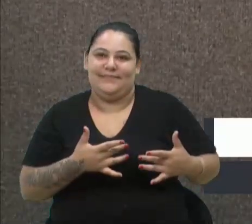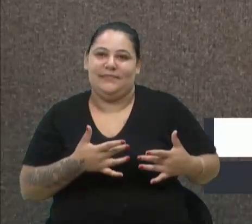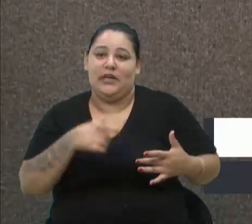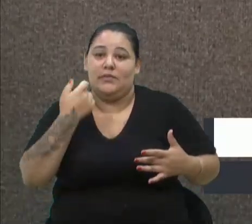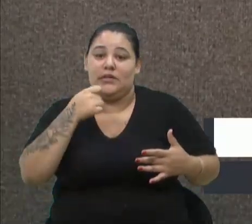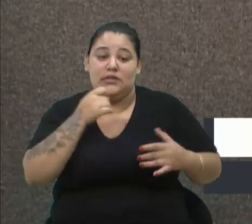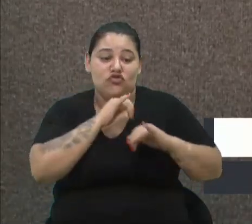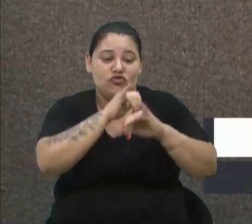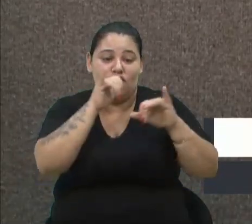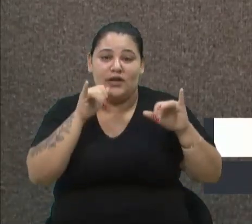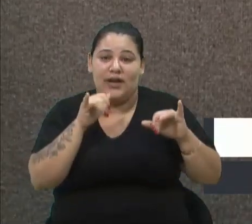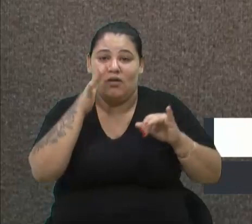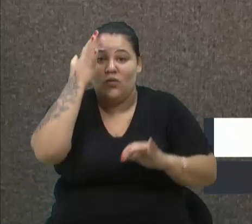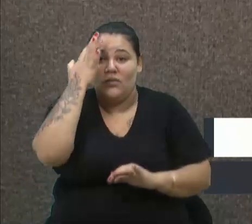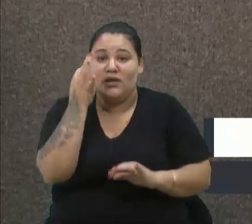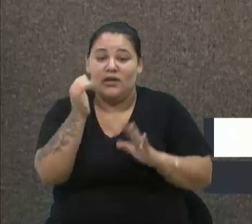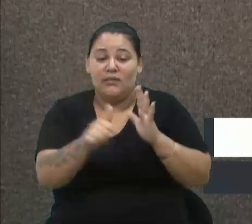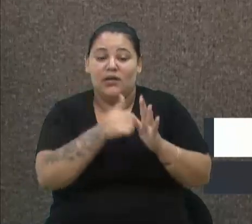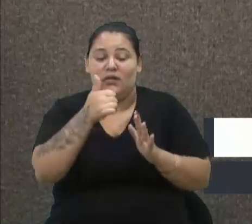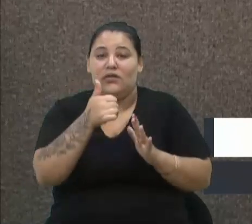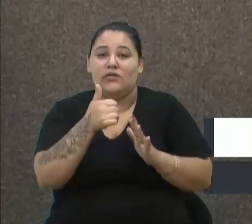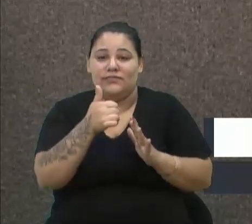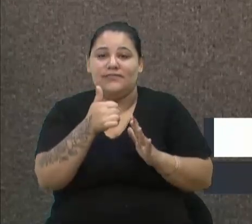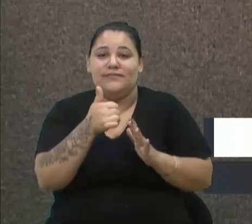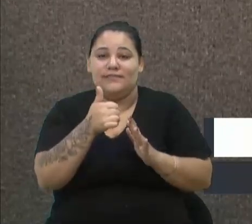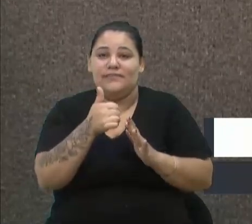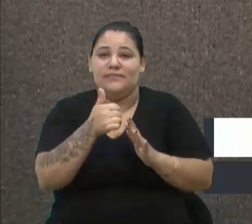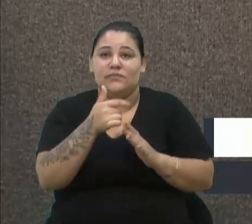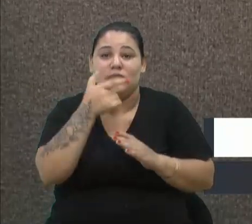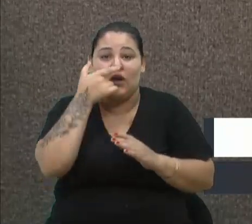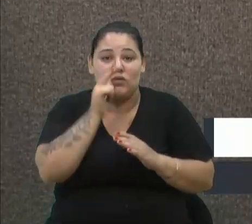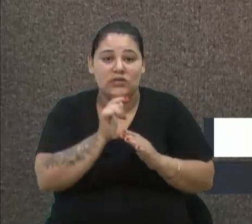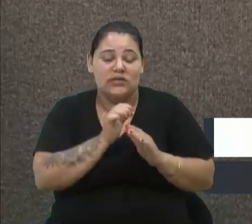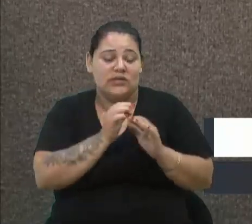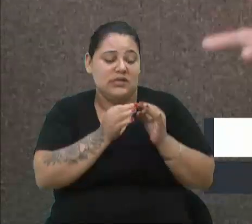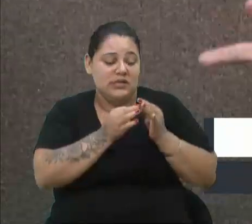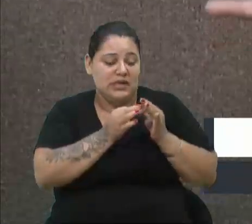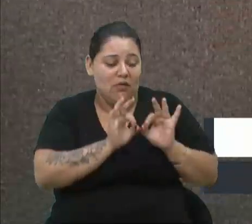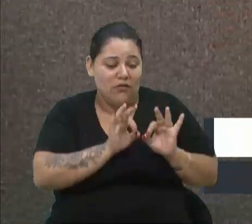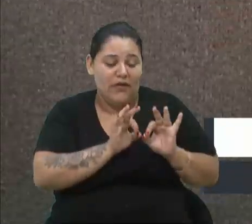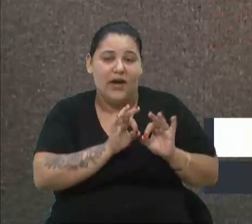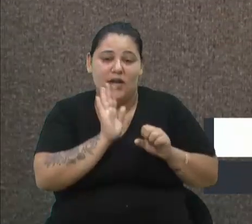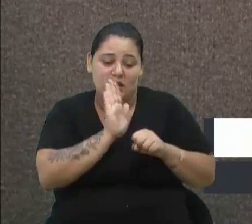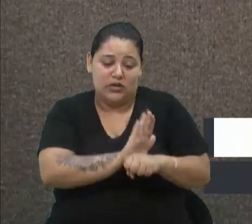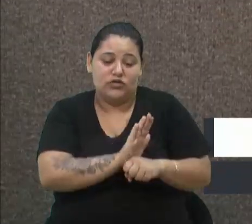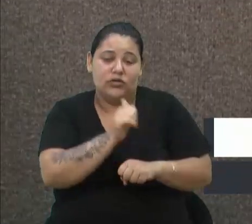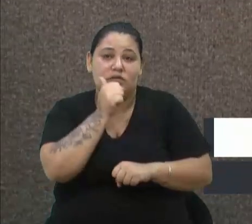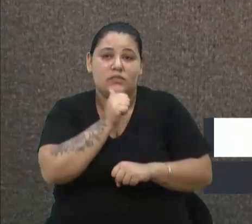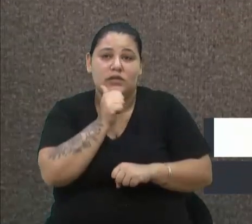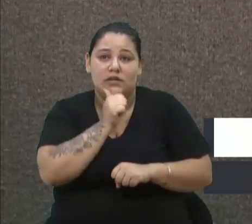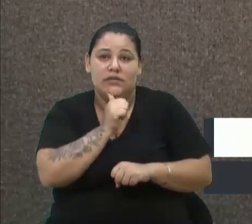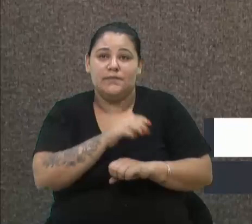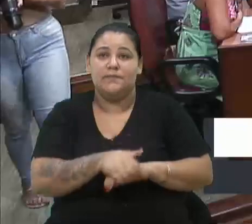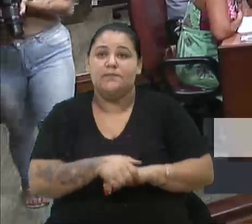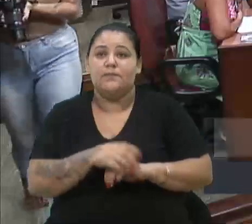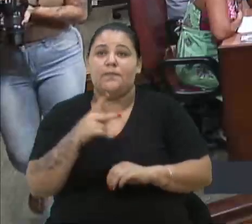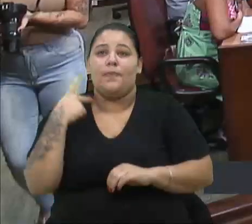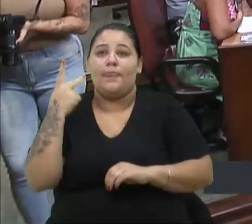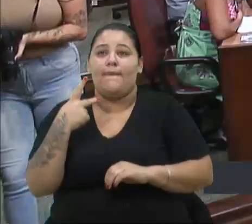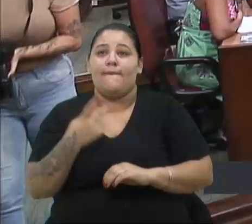entender melhor para poder salvar e ajudar as mulheres. Seu aparte, vereador.